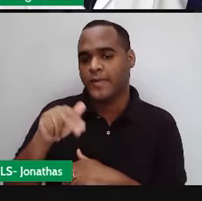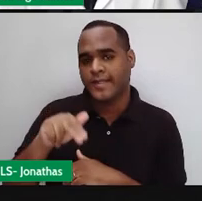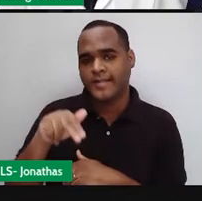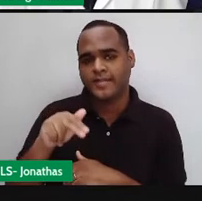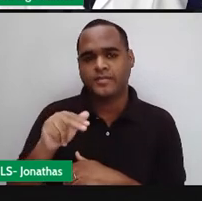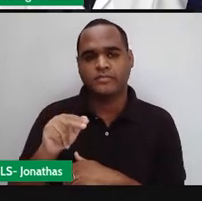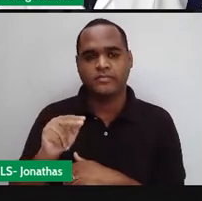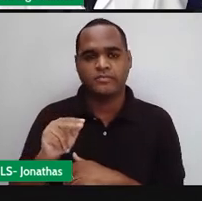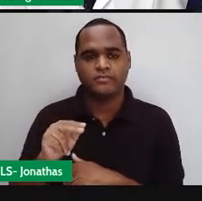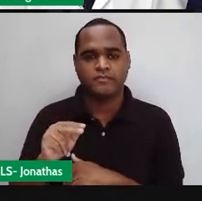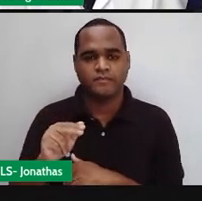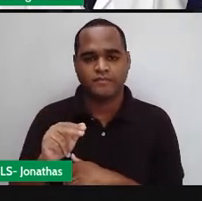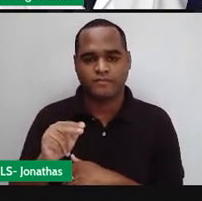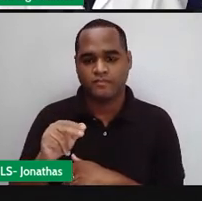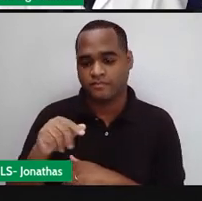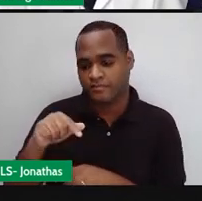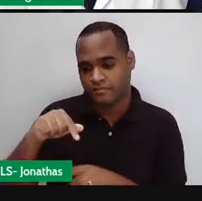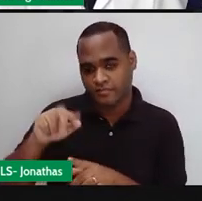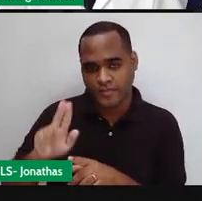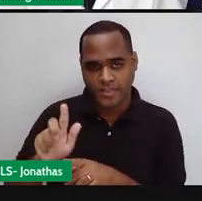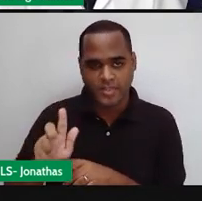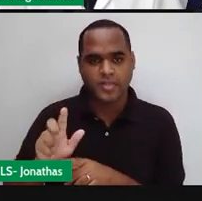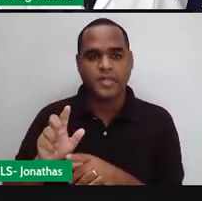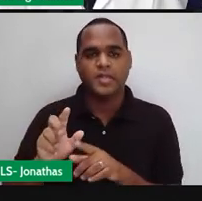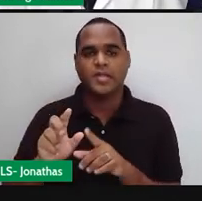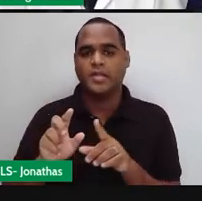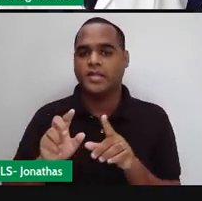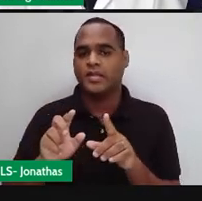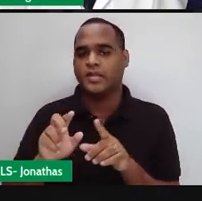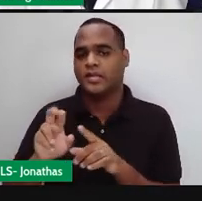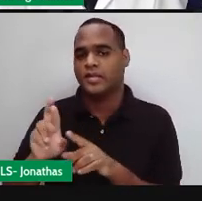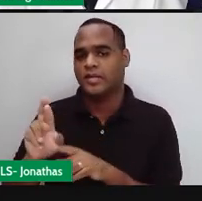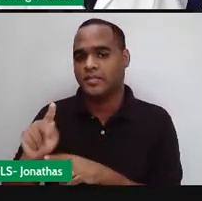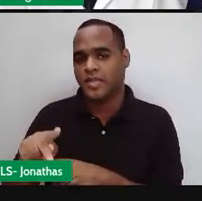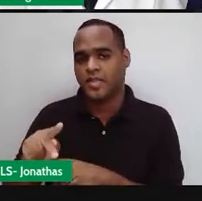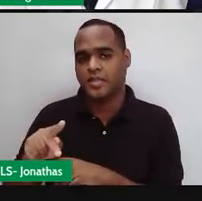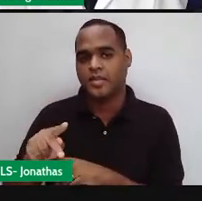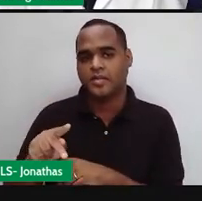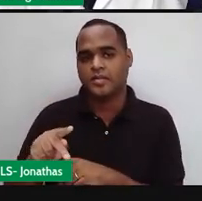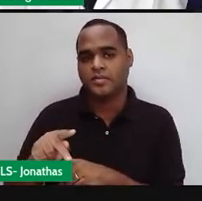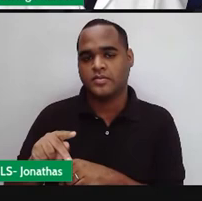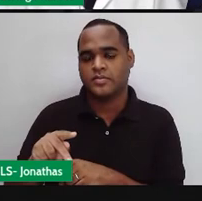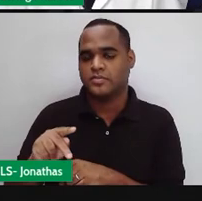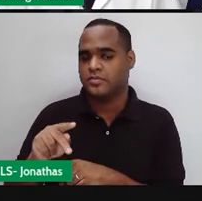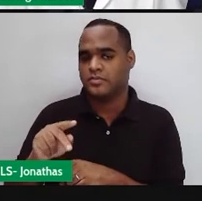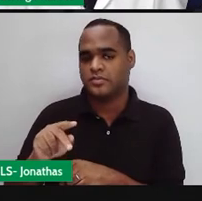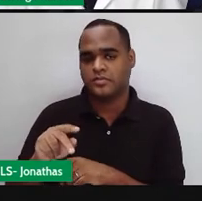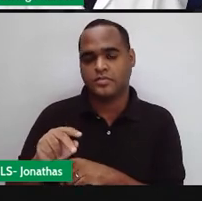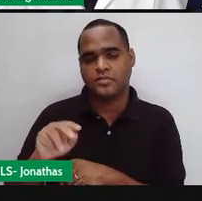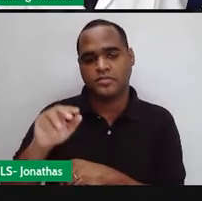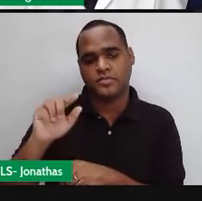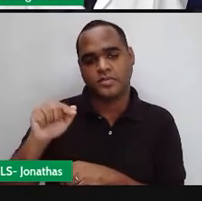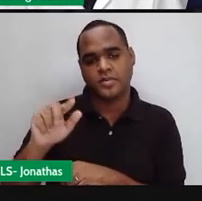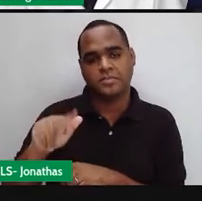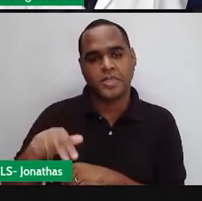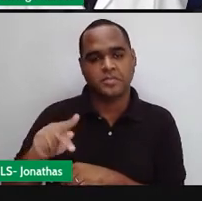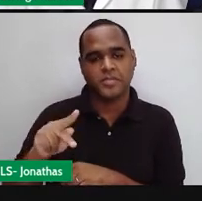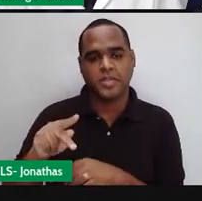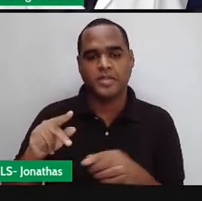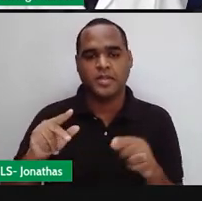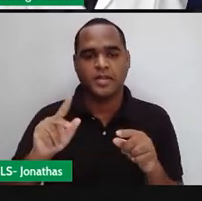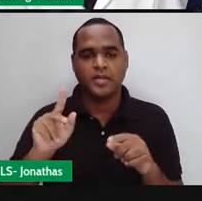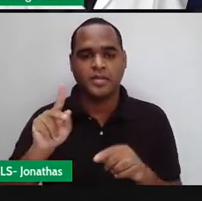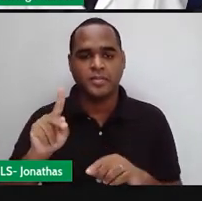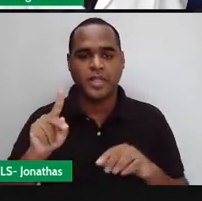forma esse lado aqui em cima. Do Q ao P, forma esse lado aqui do lado. Do